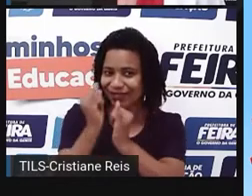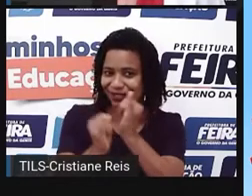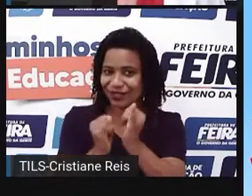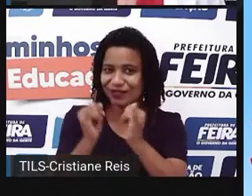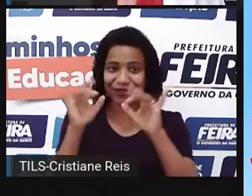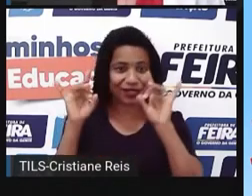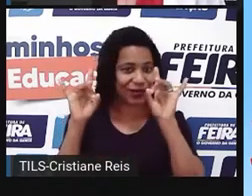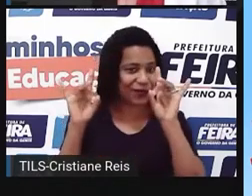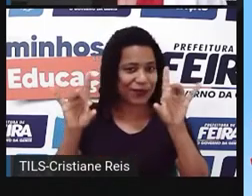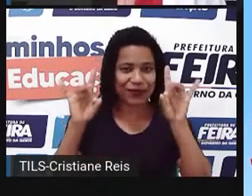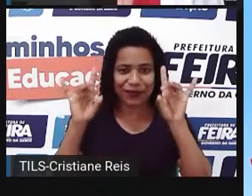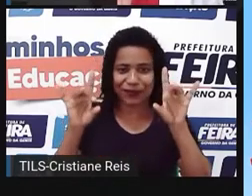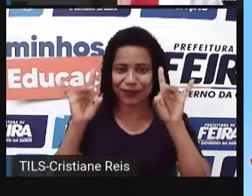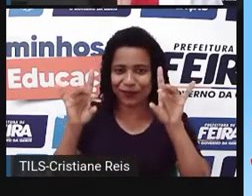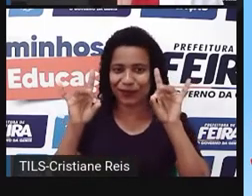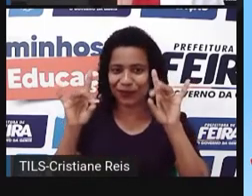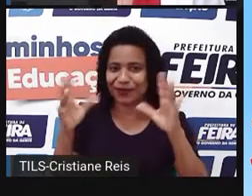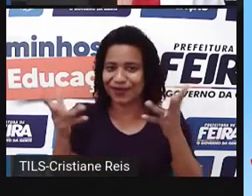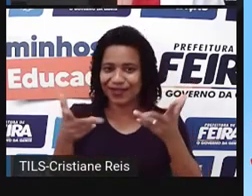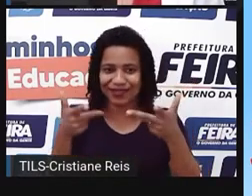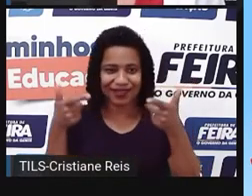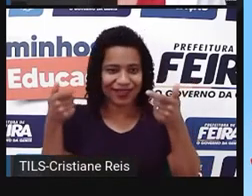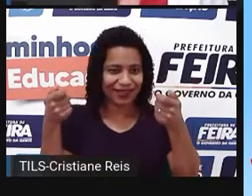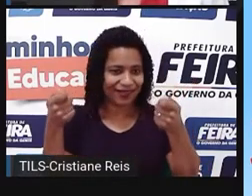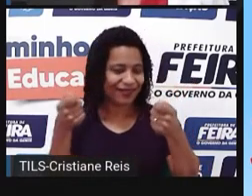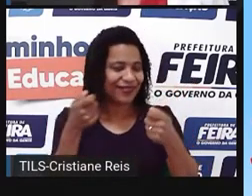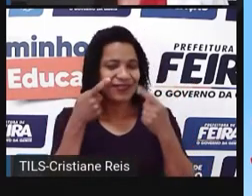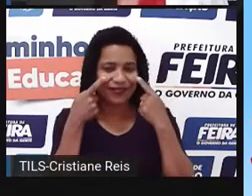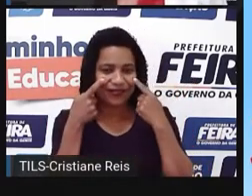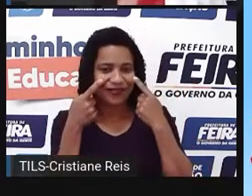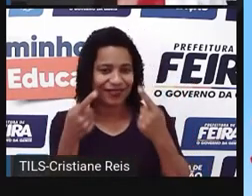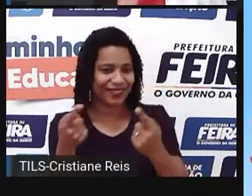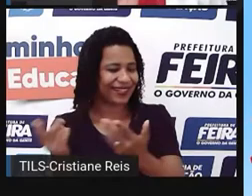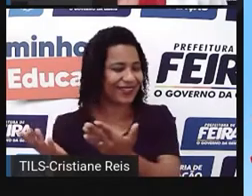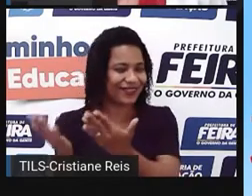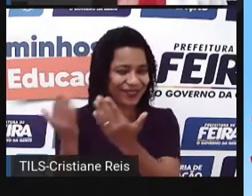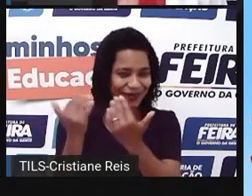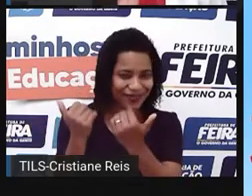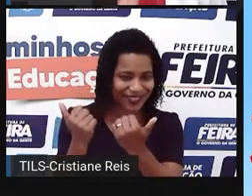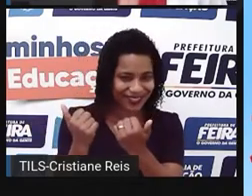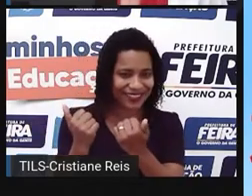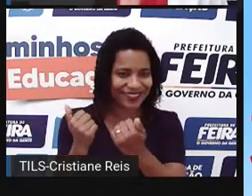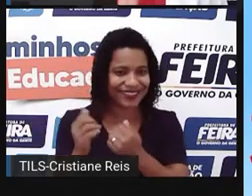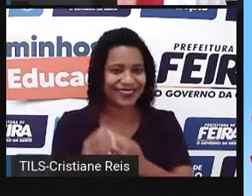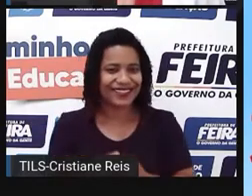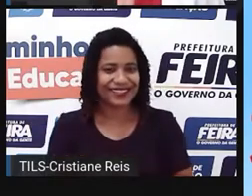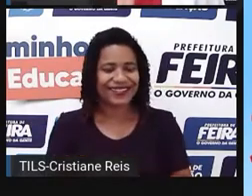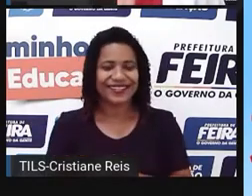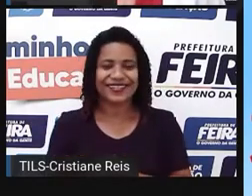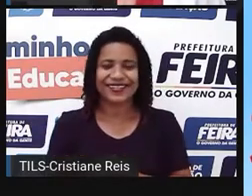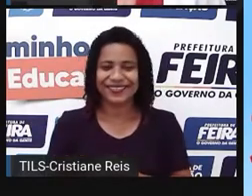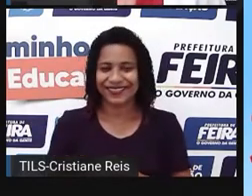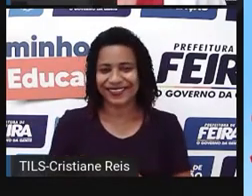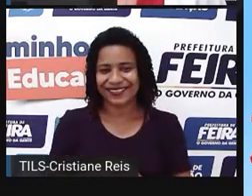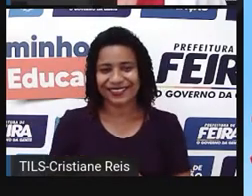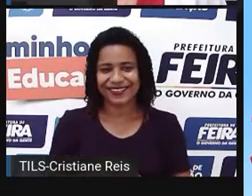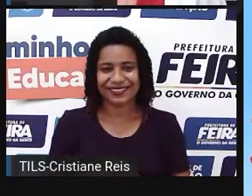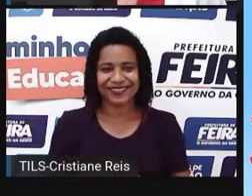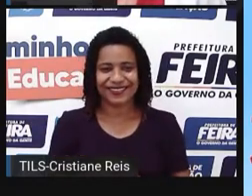Let's do this. Vamos fazer isto? Então, este é o meu convite para vocês. Ok? Let's go!